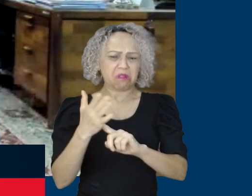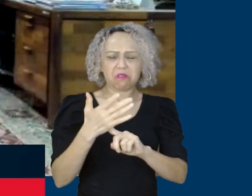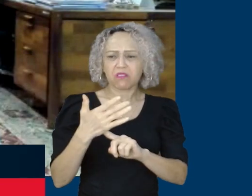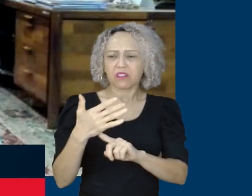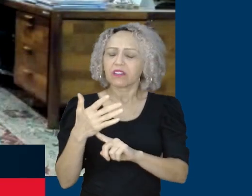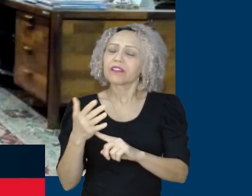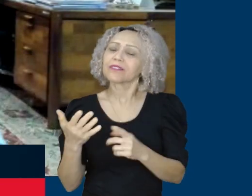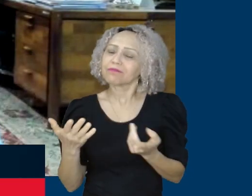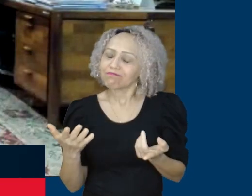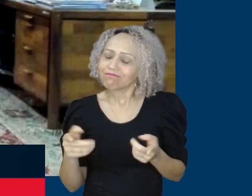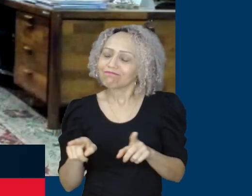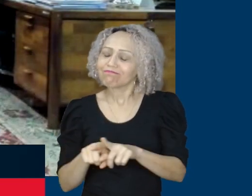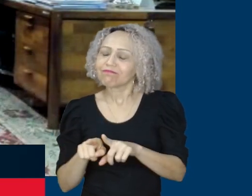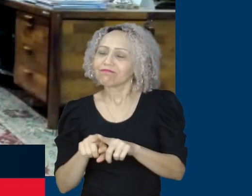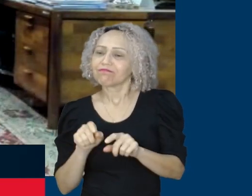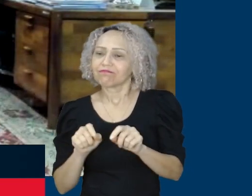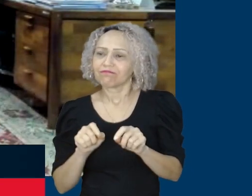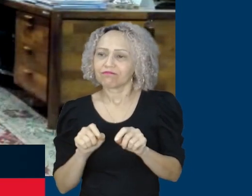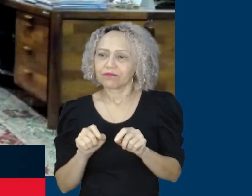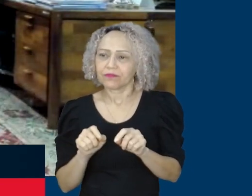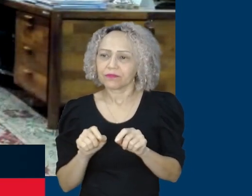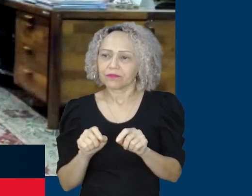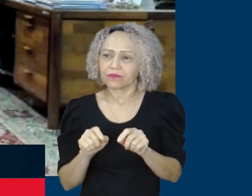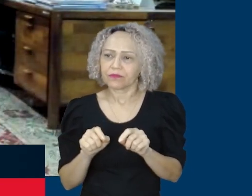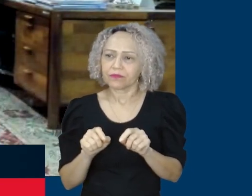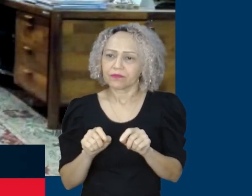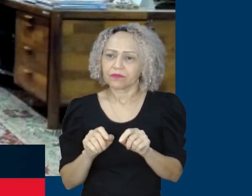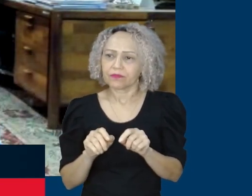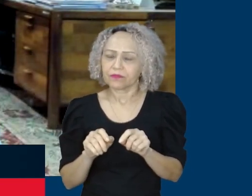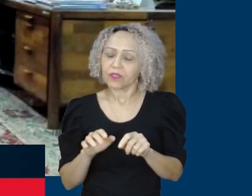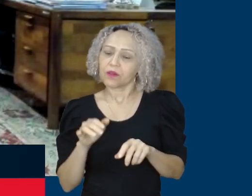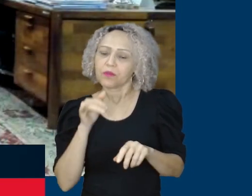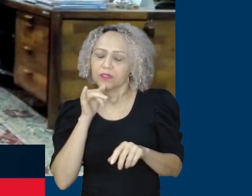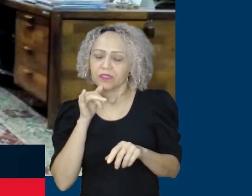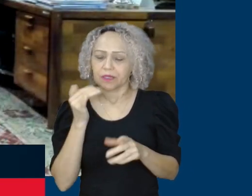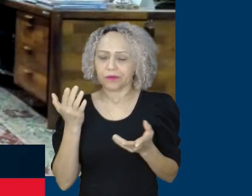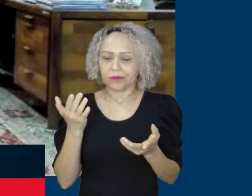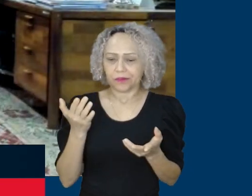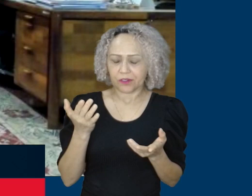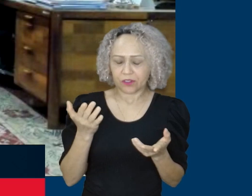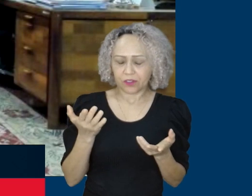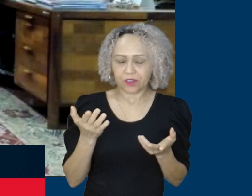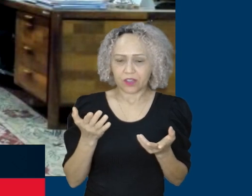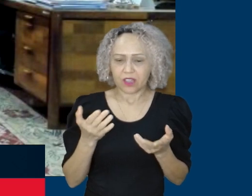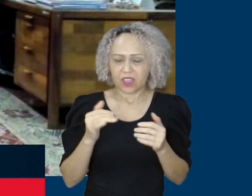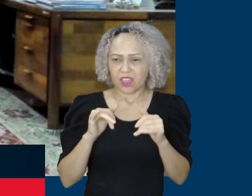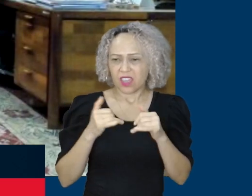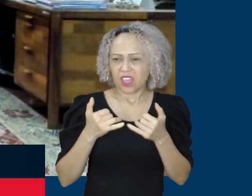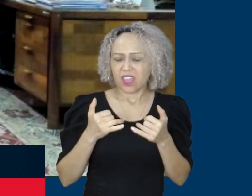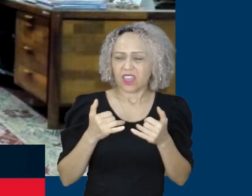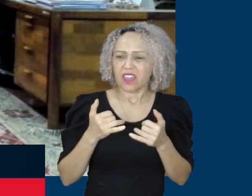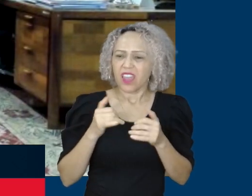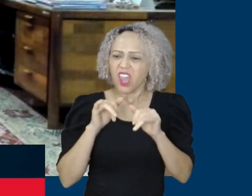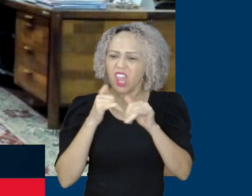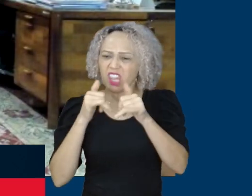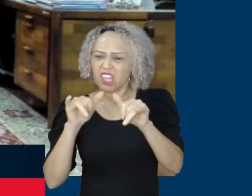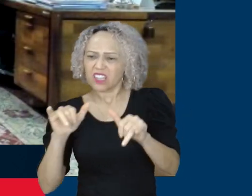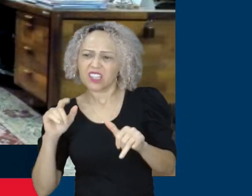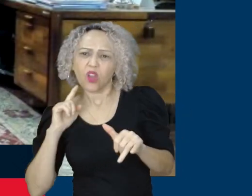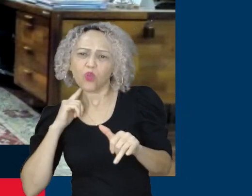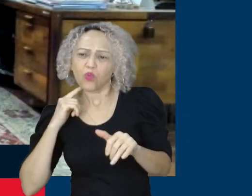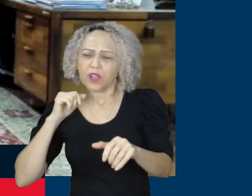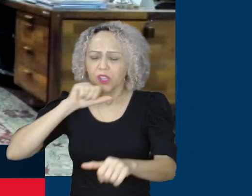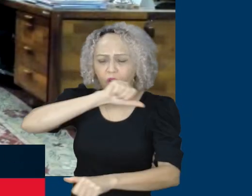de energia fóssil para as energias limpas, o Brasil